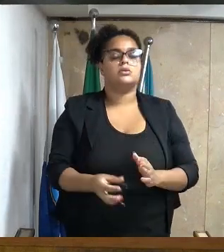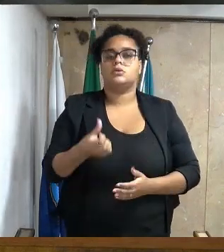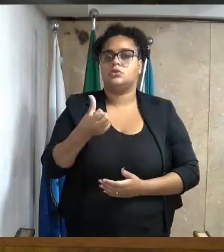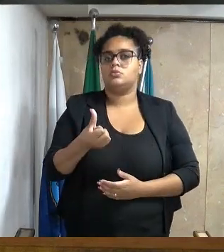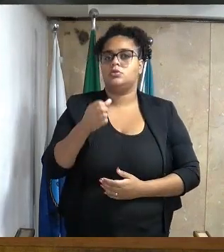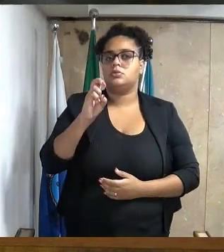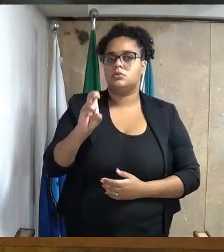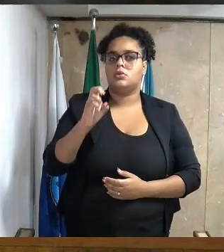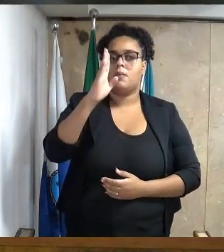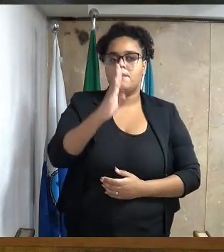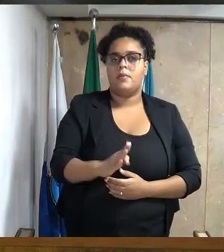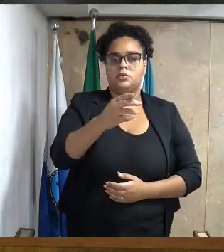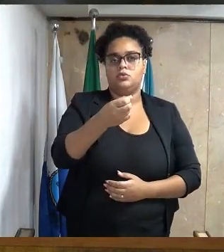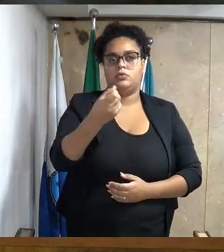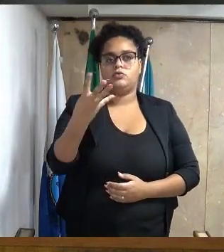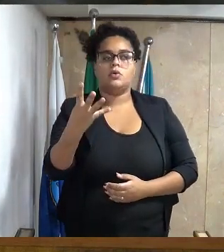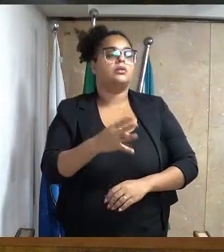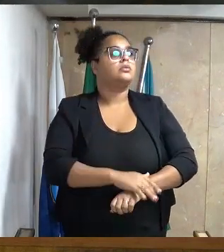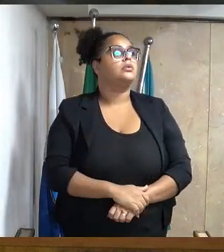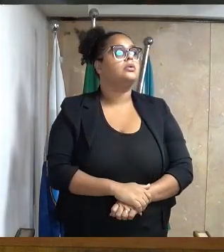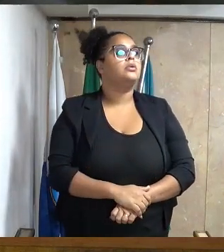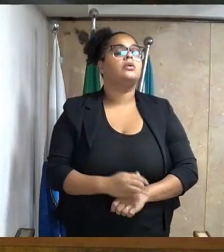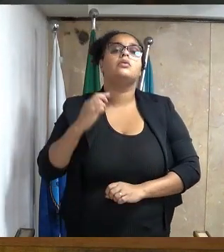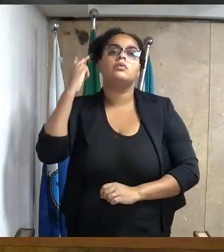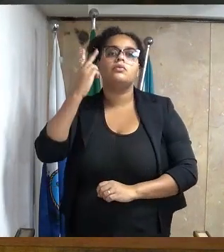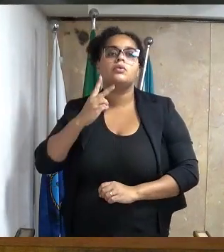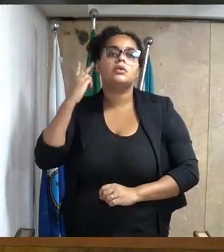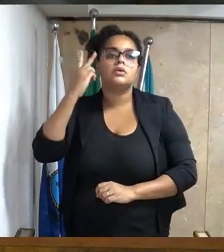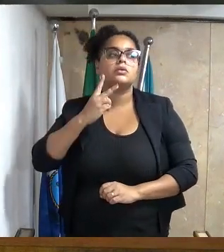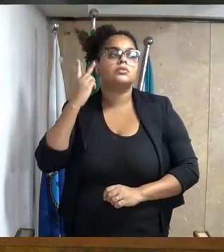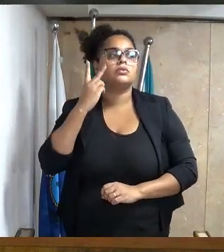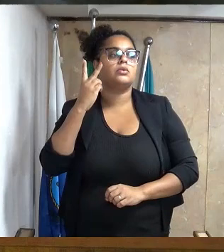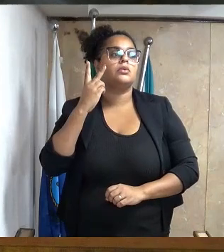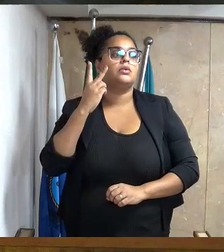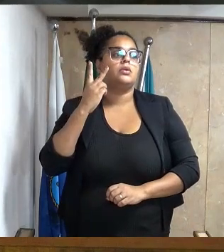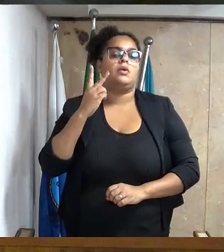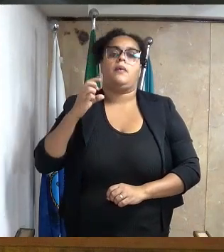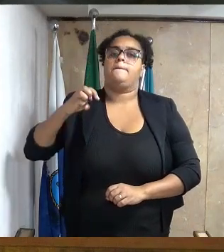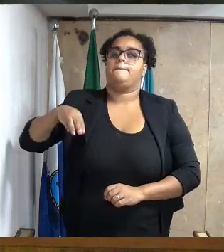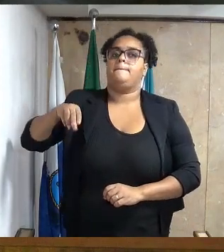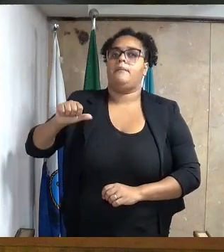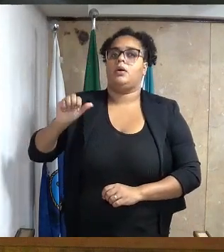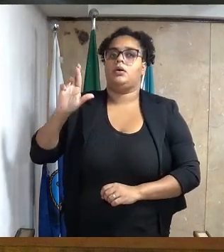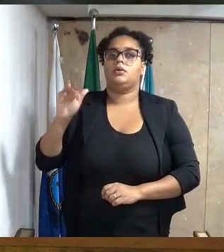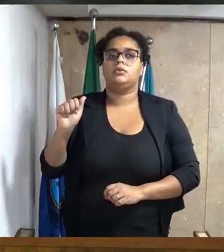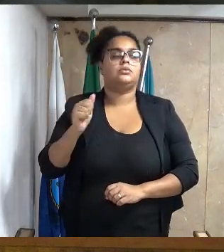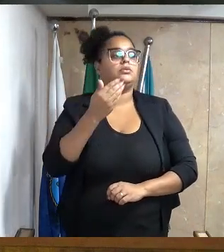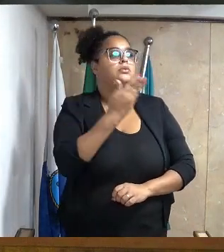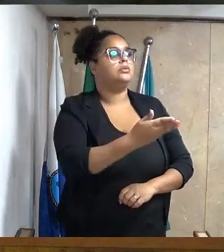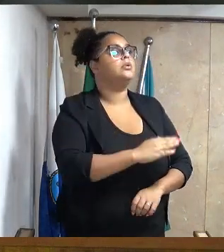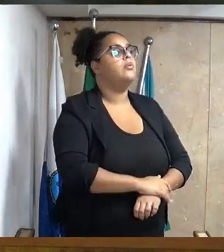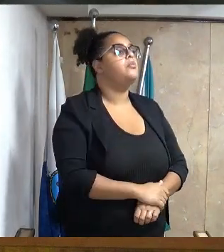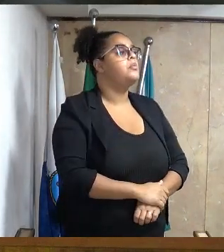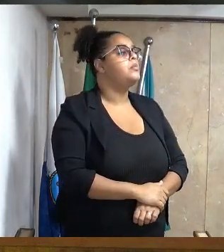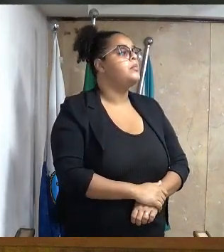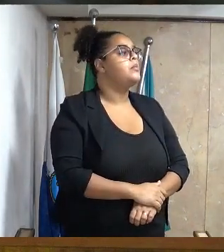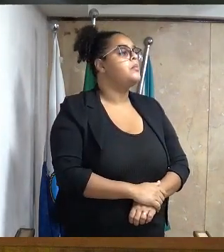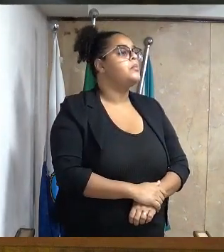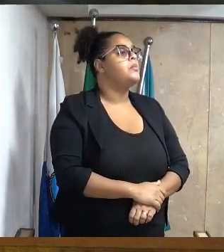Requerimentos 6.005 barra 2024. Dois seletíssimos, senhor vereador Clóvis Morão Magalhães,